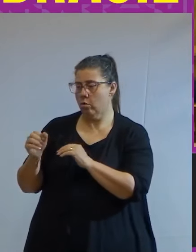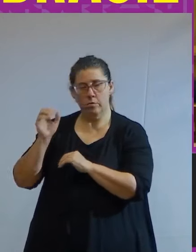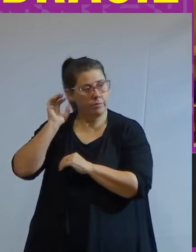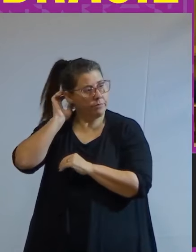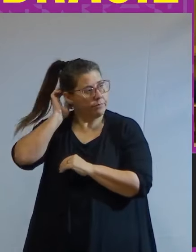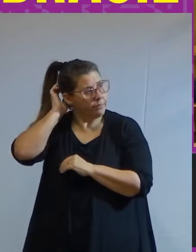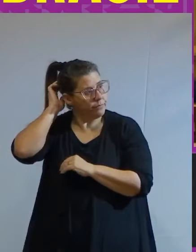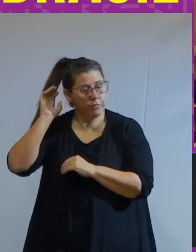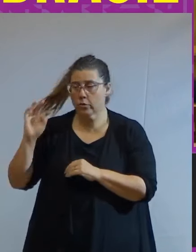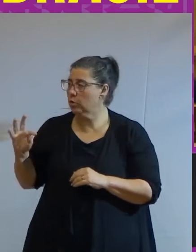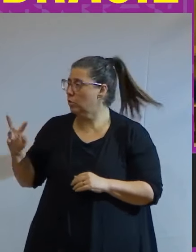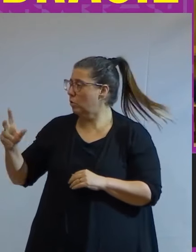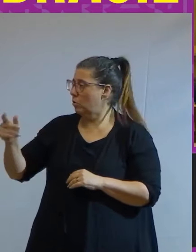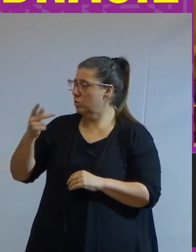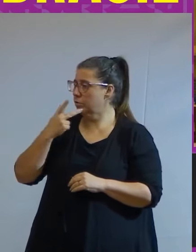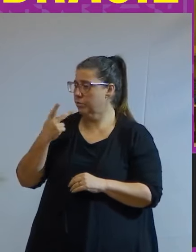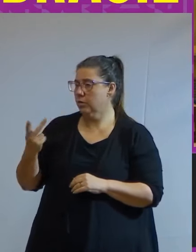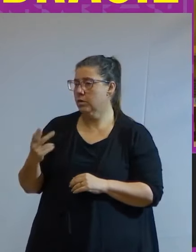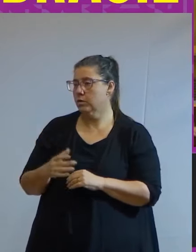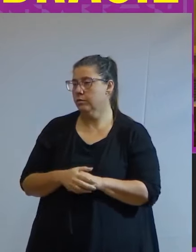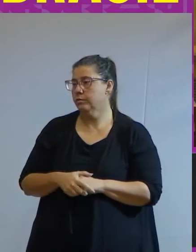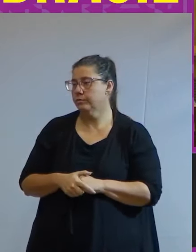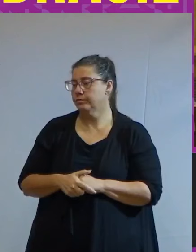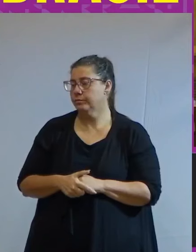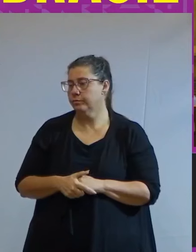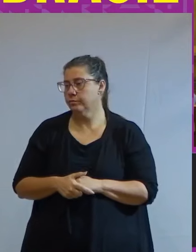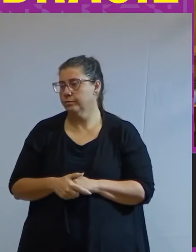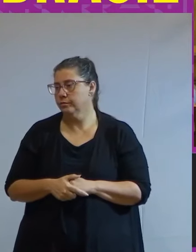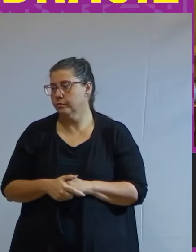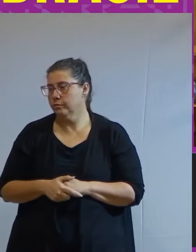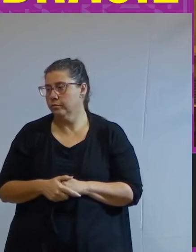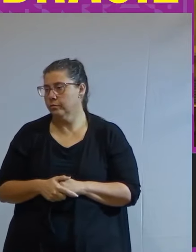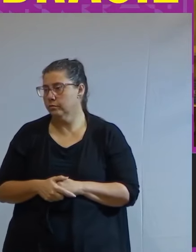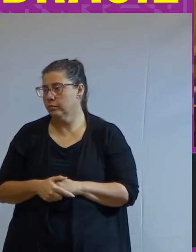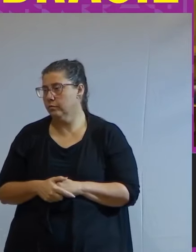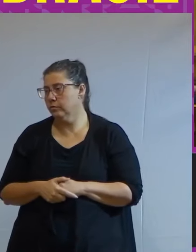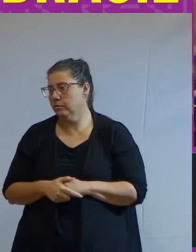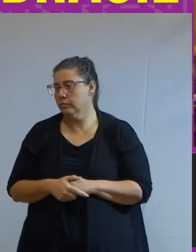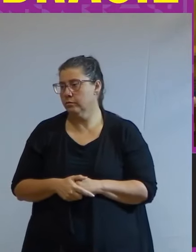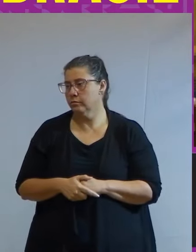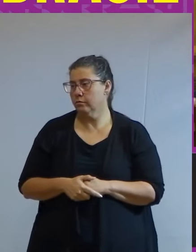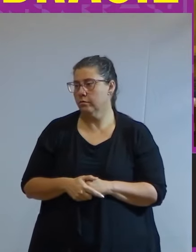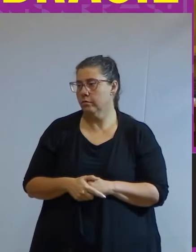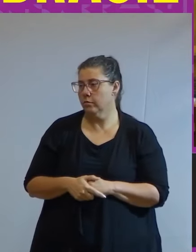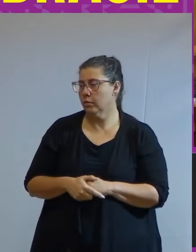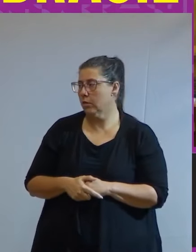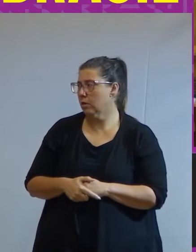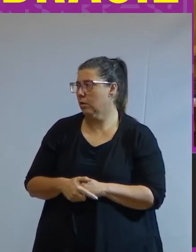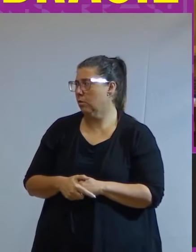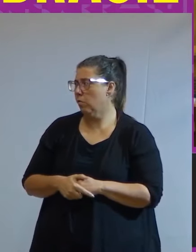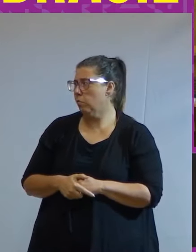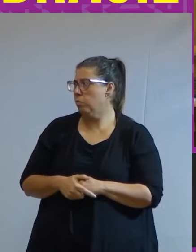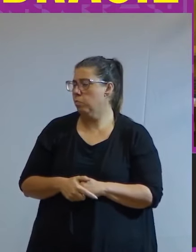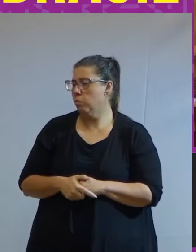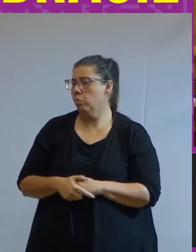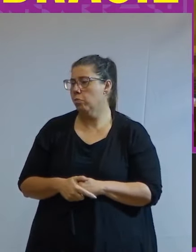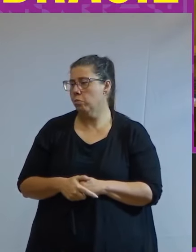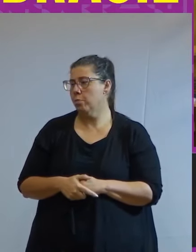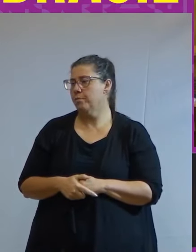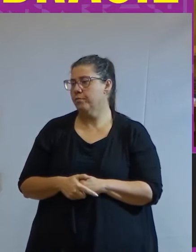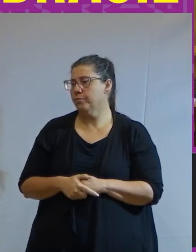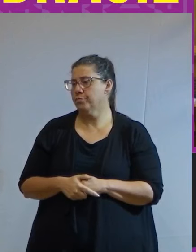você falou Marcos e nem do que a Leda e a Nath falaram